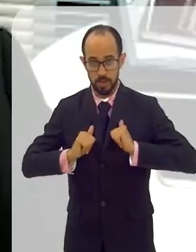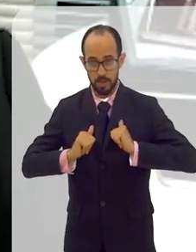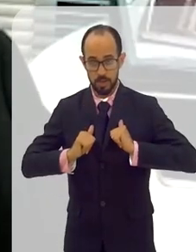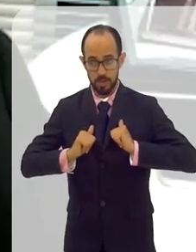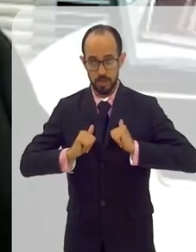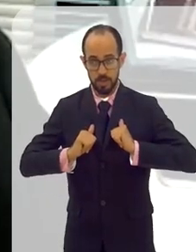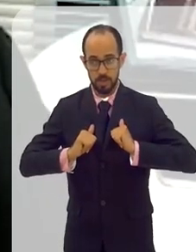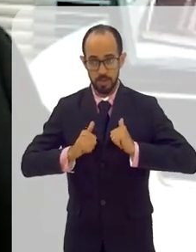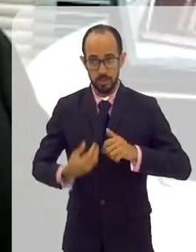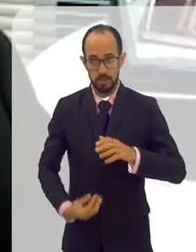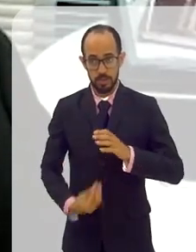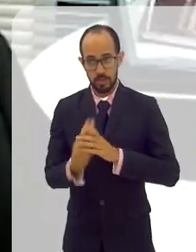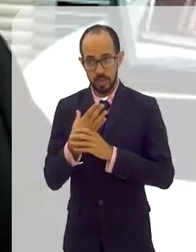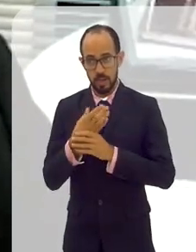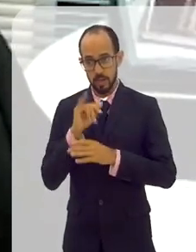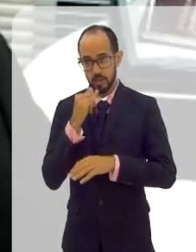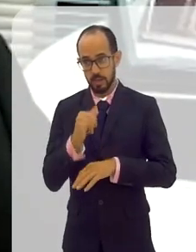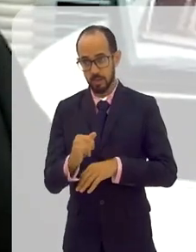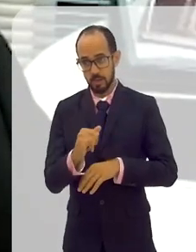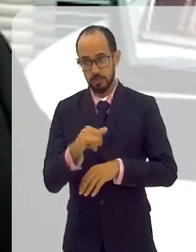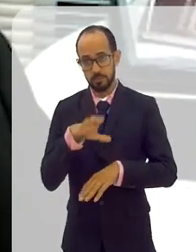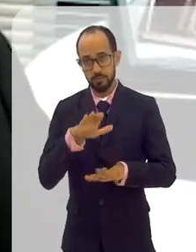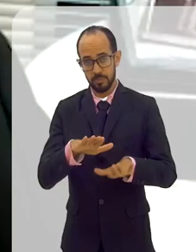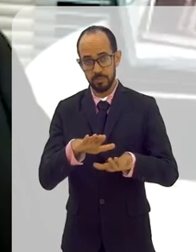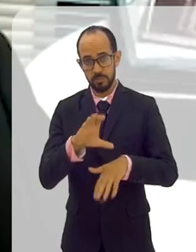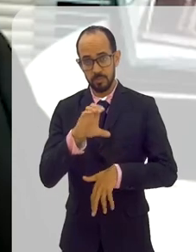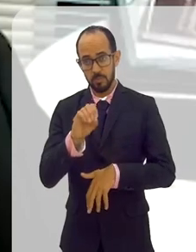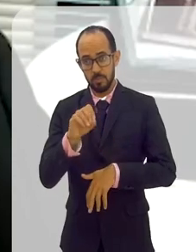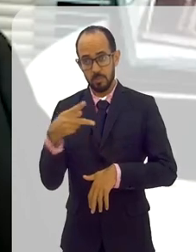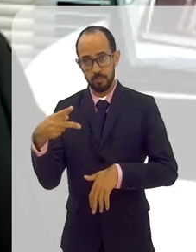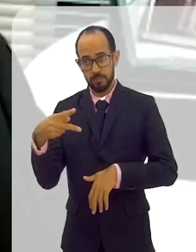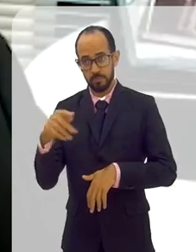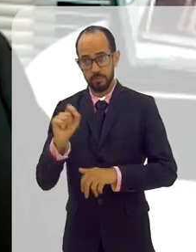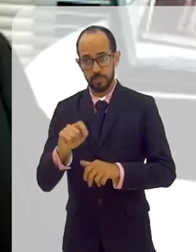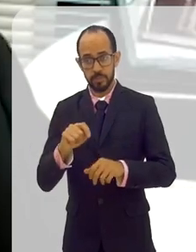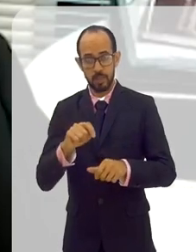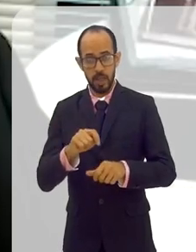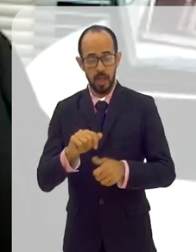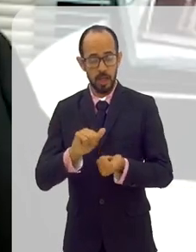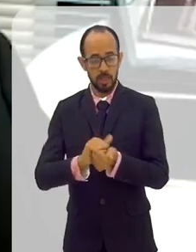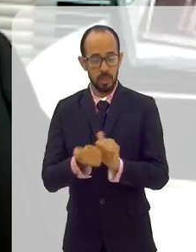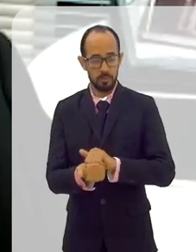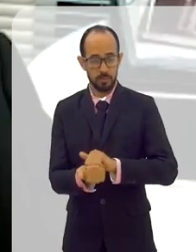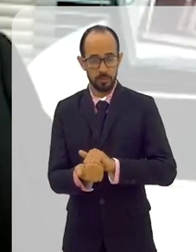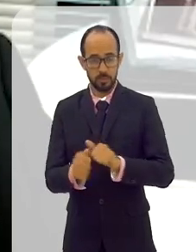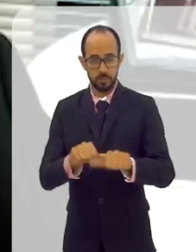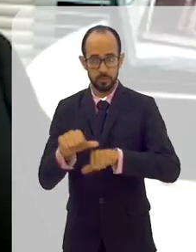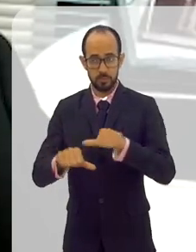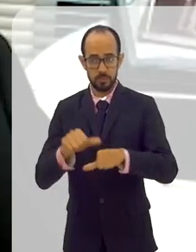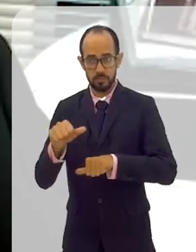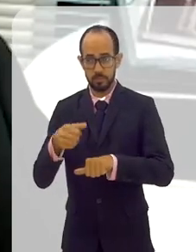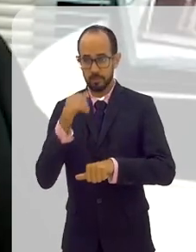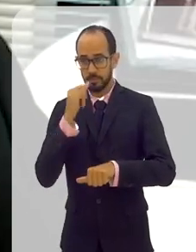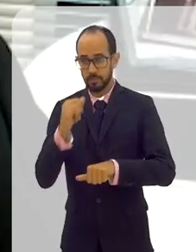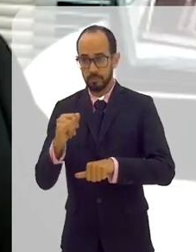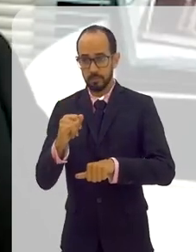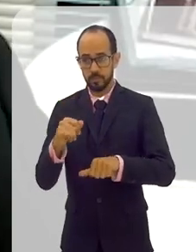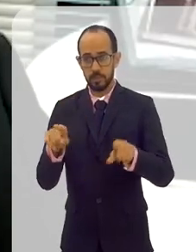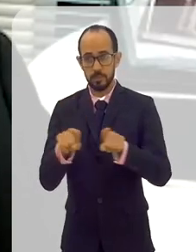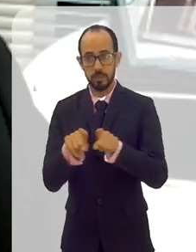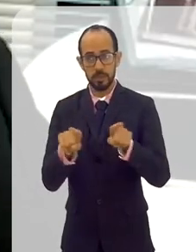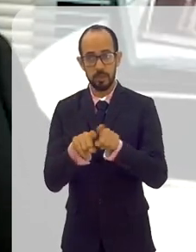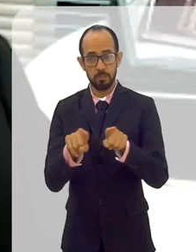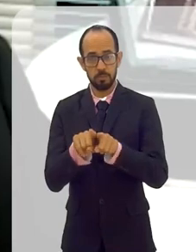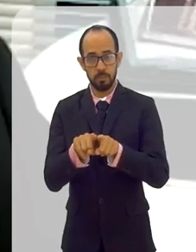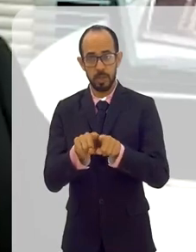limpa, uma forma limpa de produzir energia elétrica. Mas a COP já está associando essa transformação energética